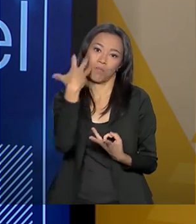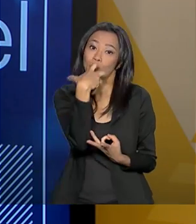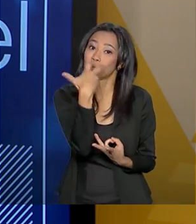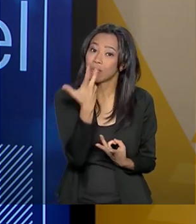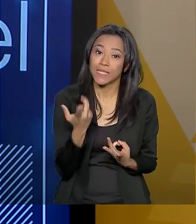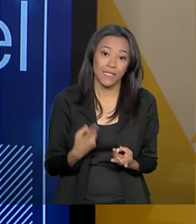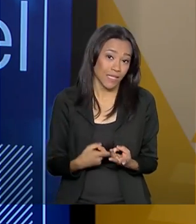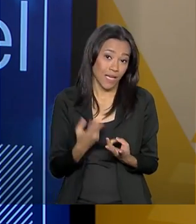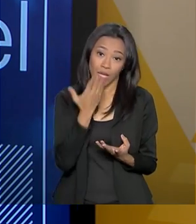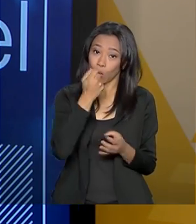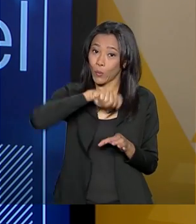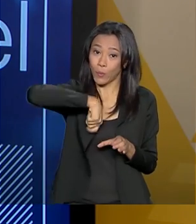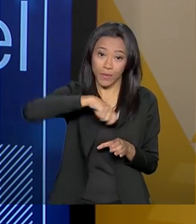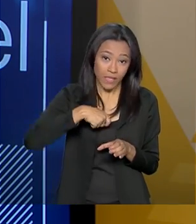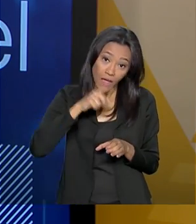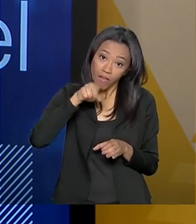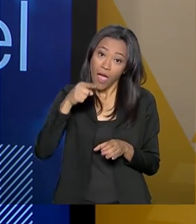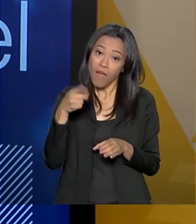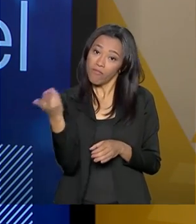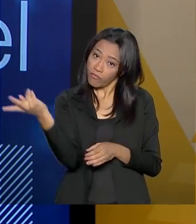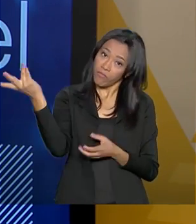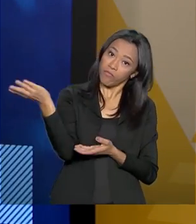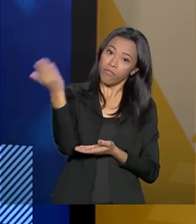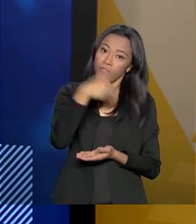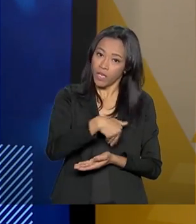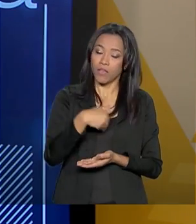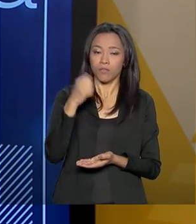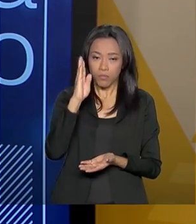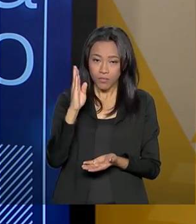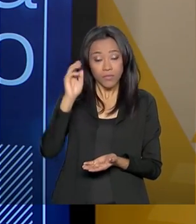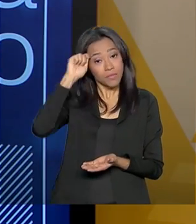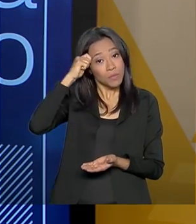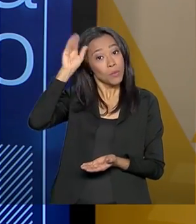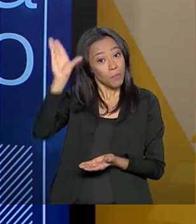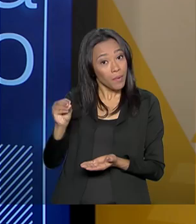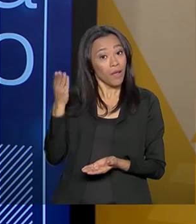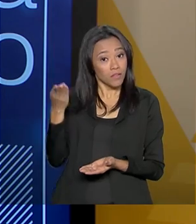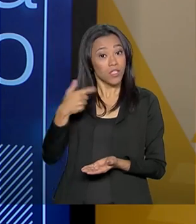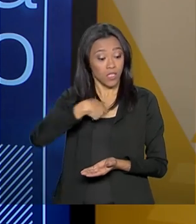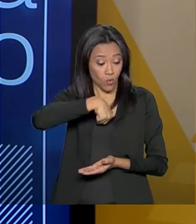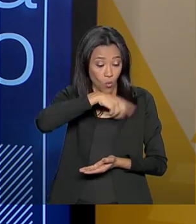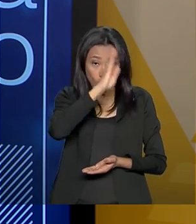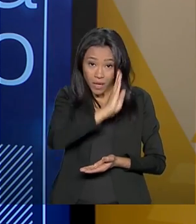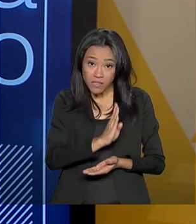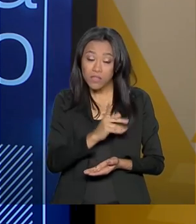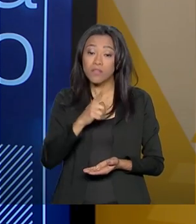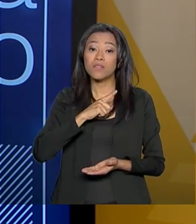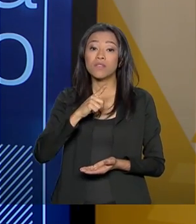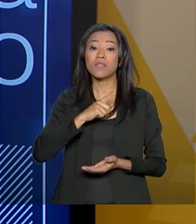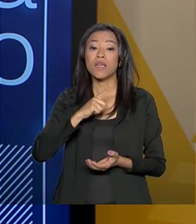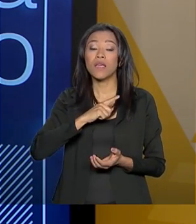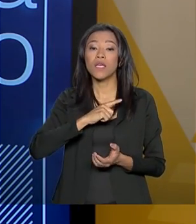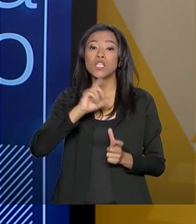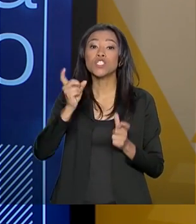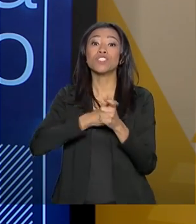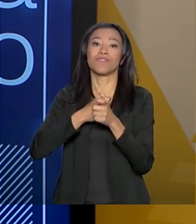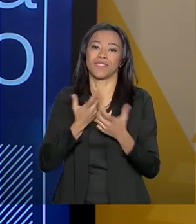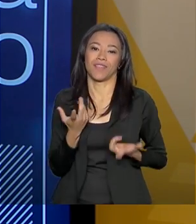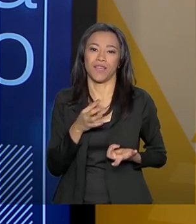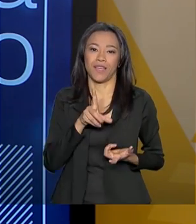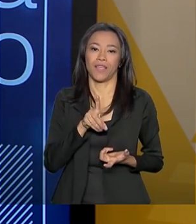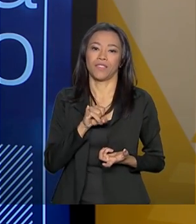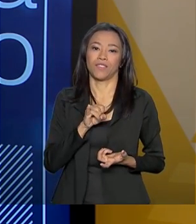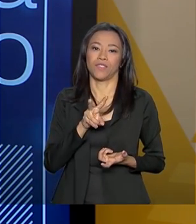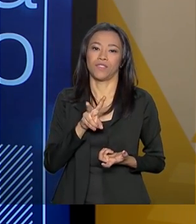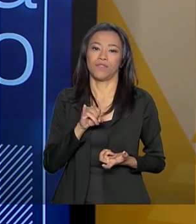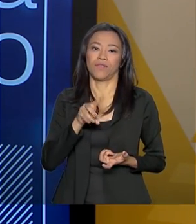de nossa culinária. Então, temos uma dívida com a África. E se nós temos uma tecnologia